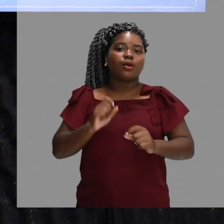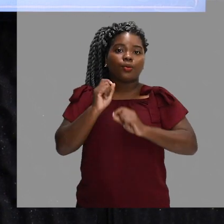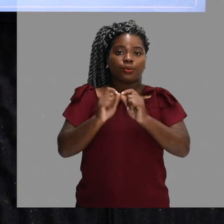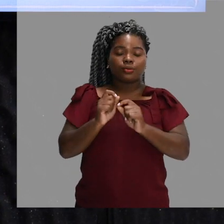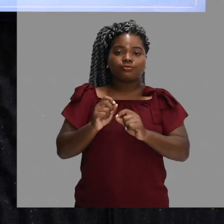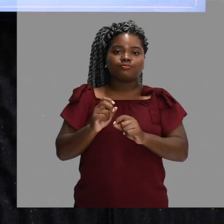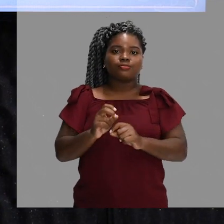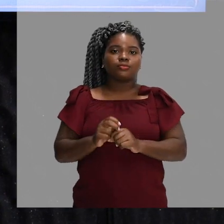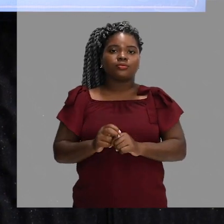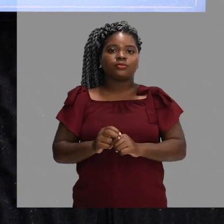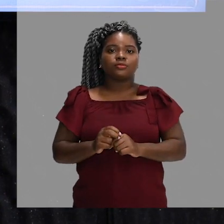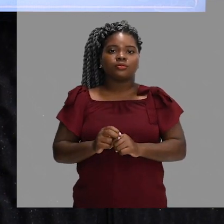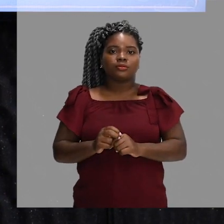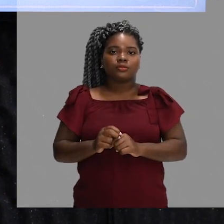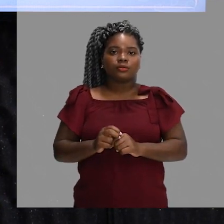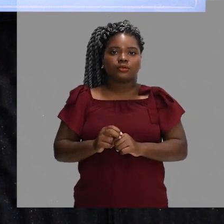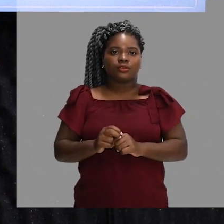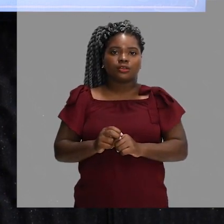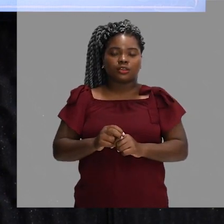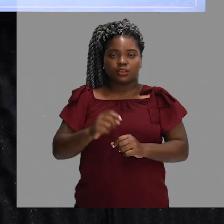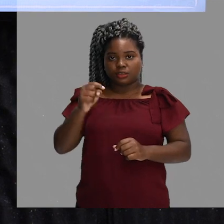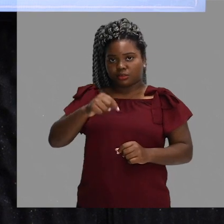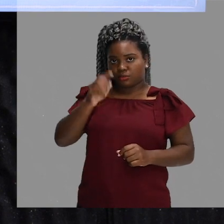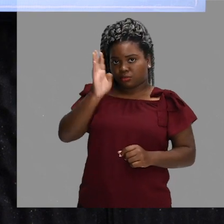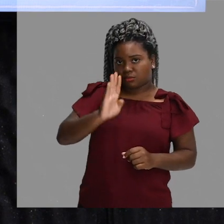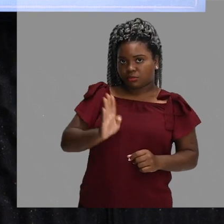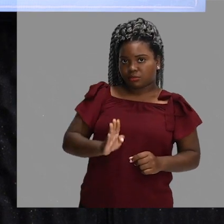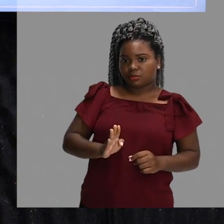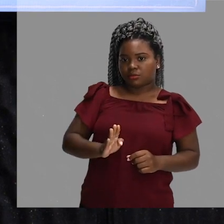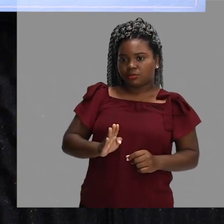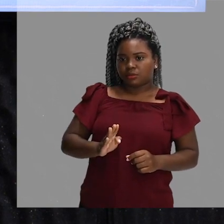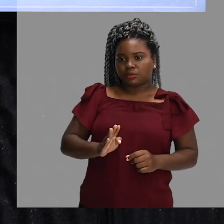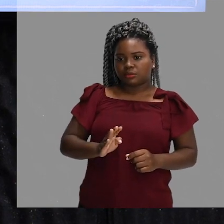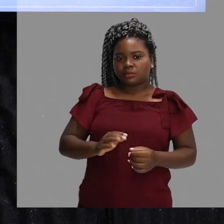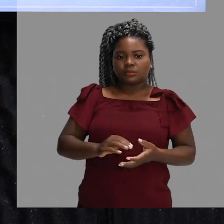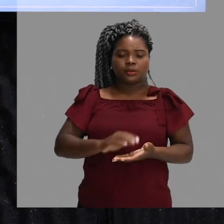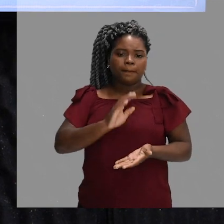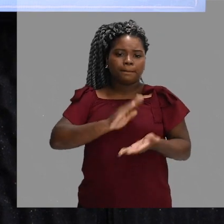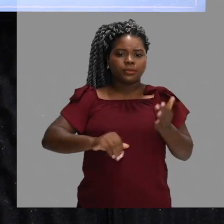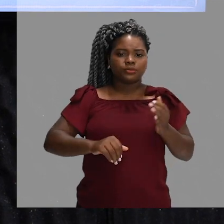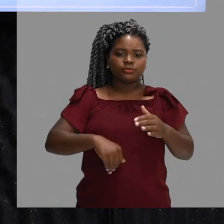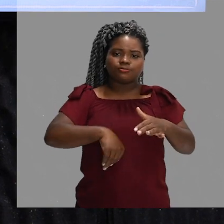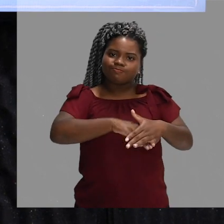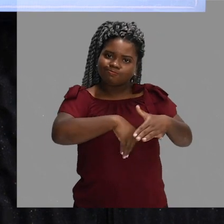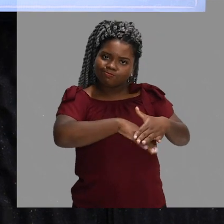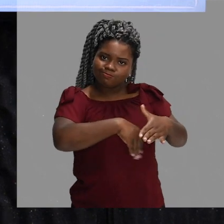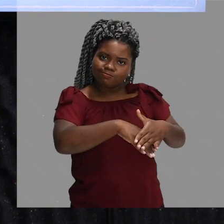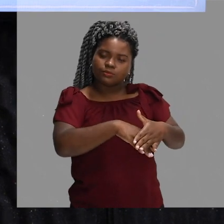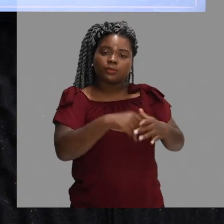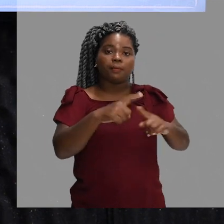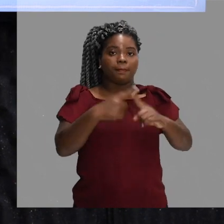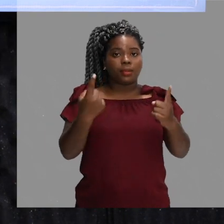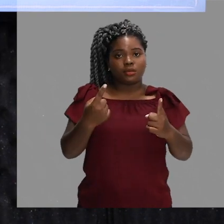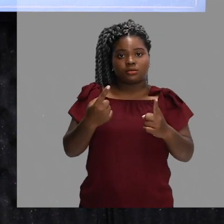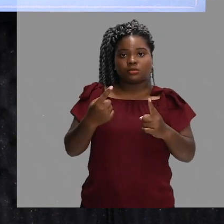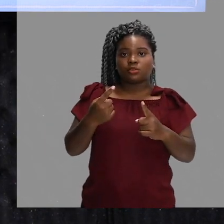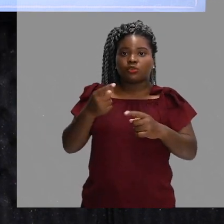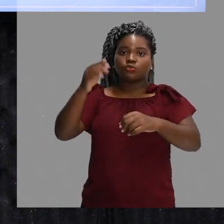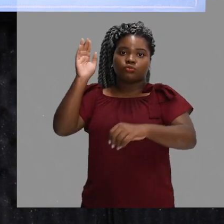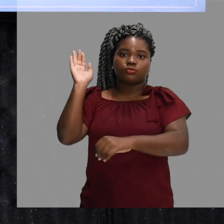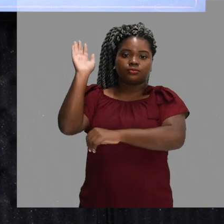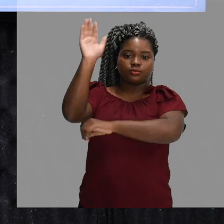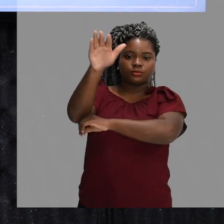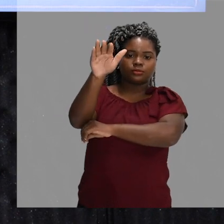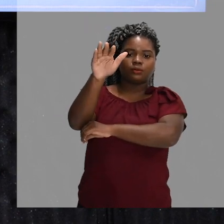Aqui no Brasil ele perde somente para quem? Somente para o futebol. O vôleibol é o segundo esporte mais praticado no Brasil.